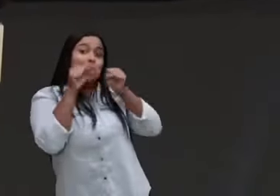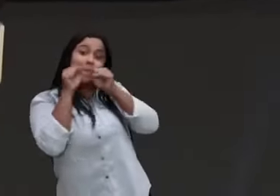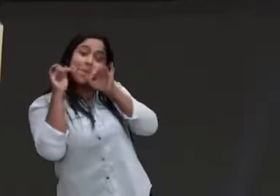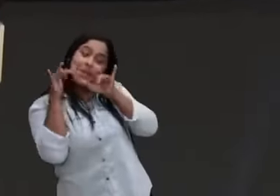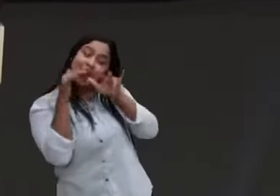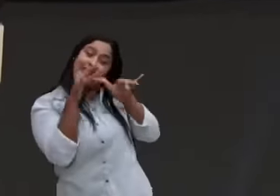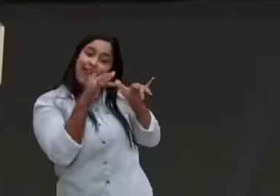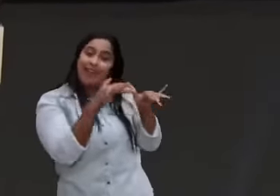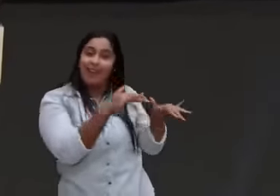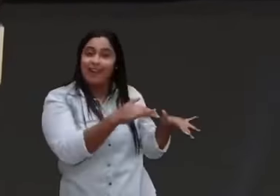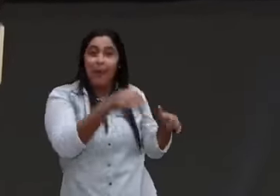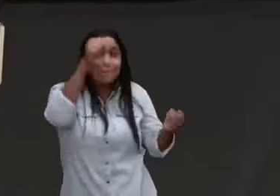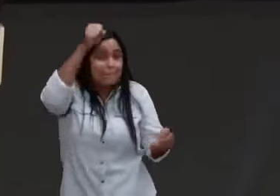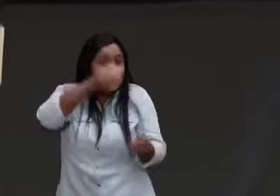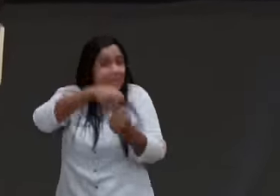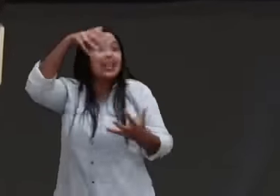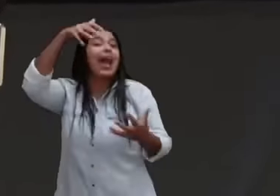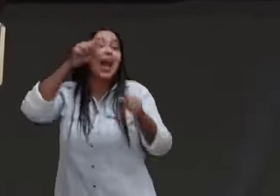derrama do seu milagre,